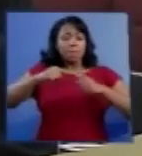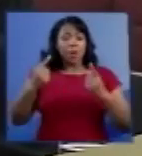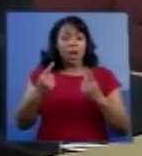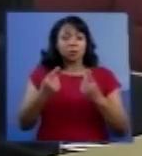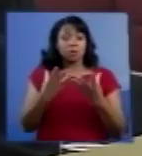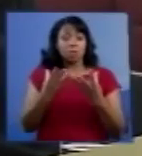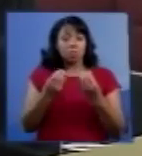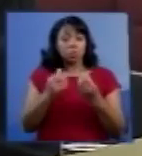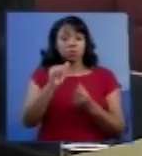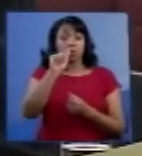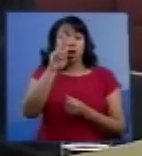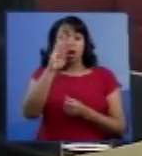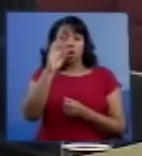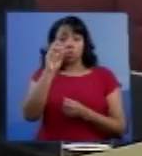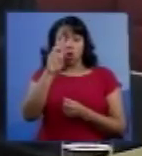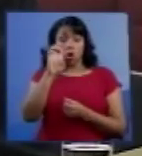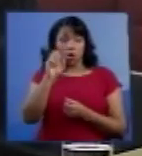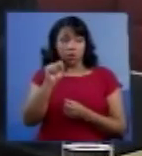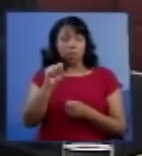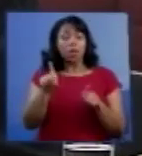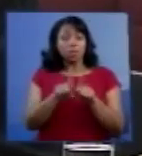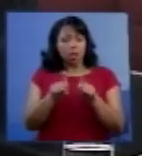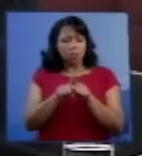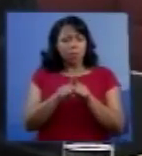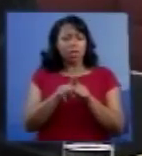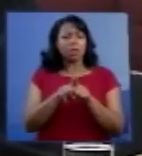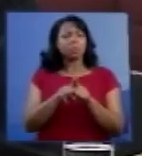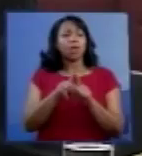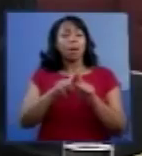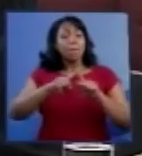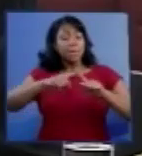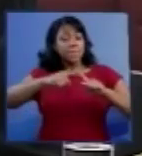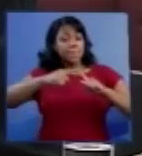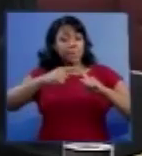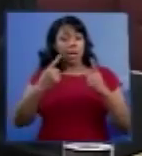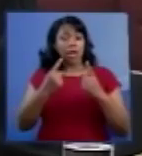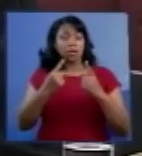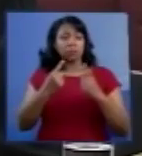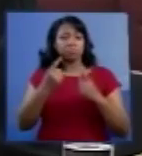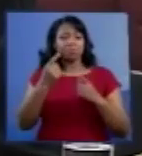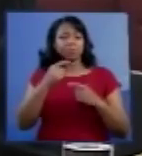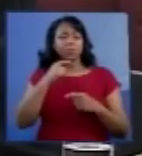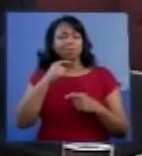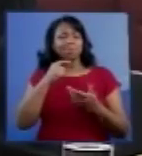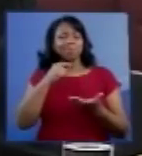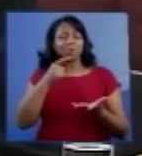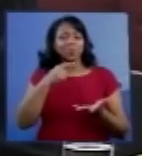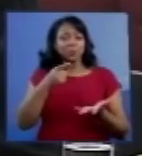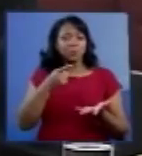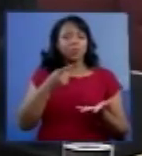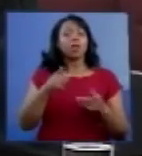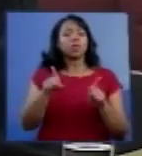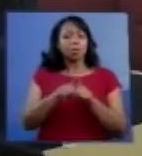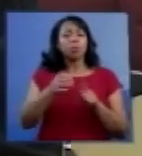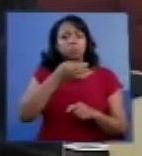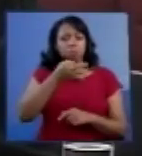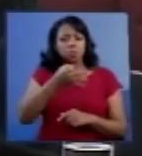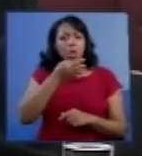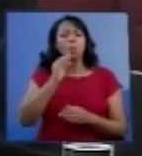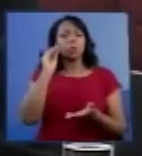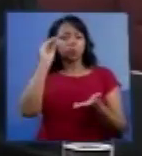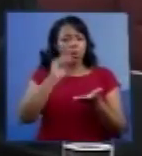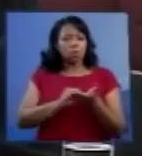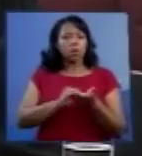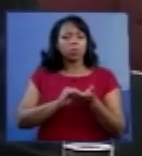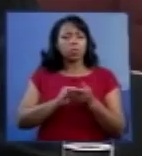autores também polemizaram com ele, mas, sem dúvida nenhuma, é uma hipótese que é colocada em